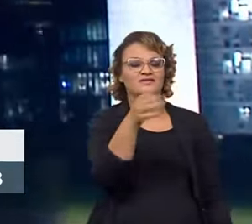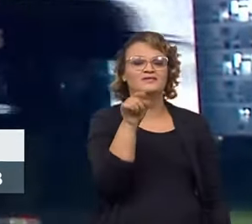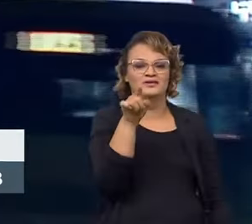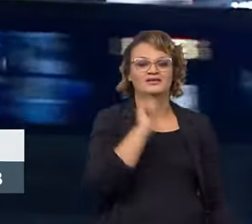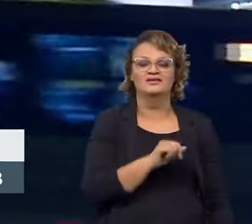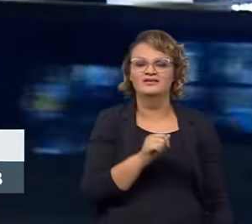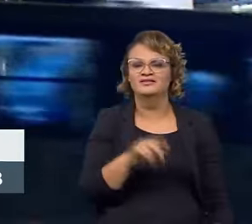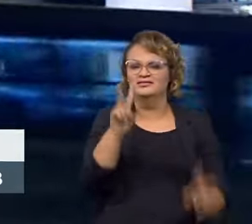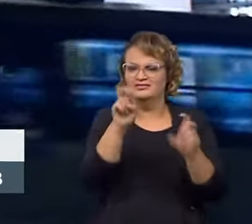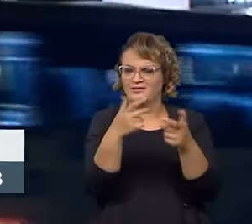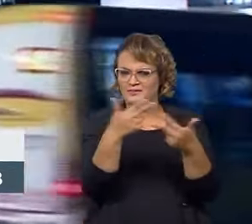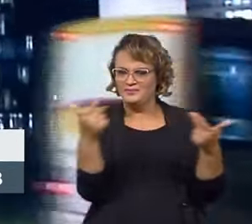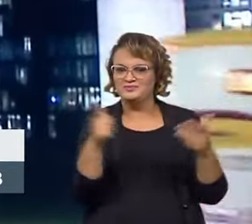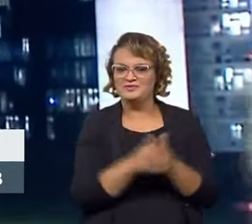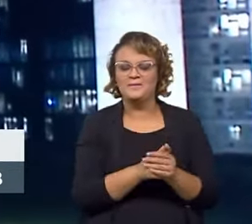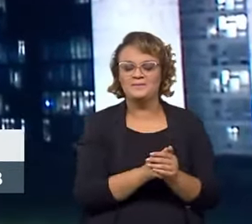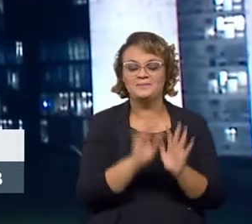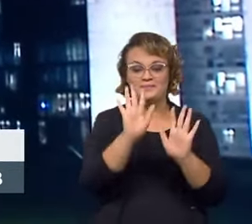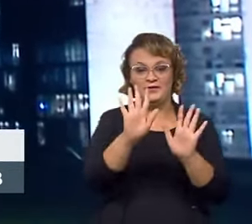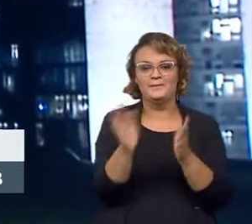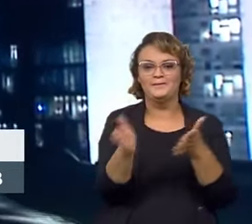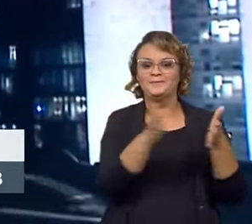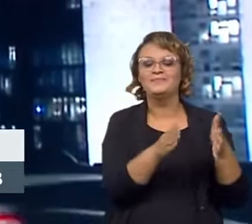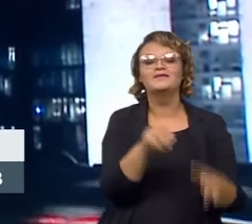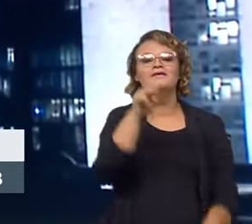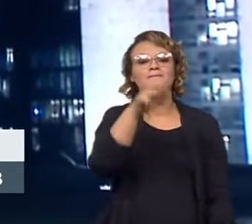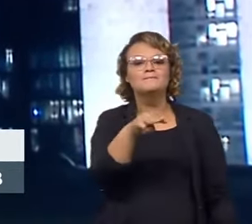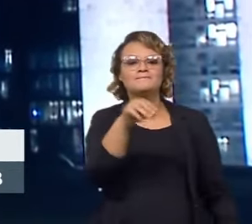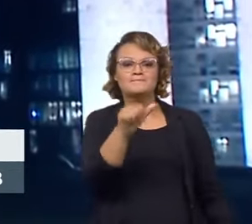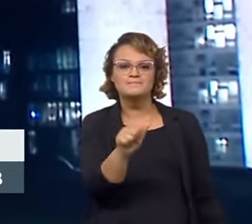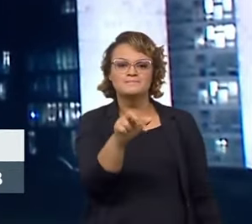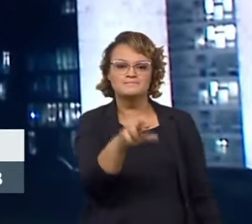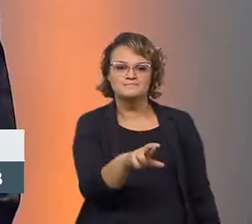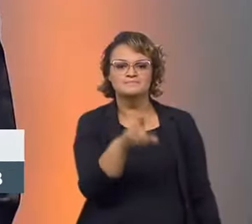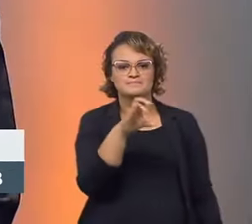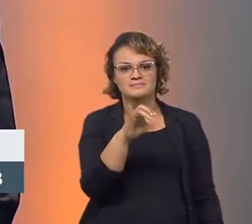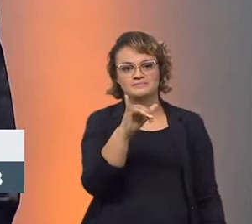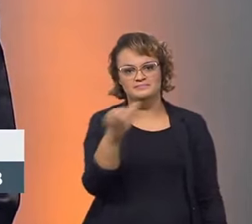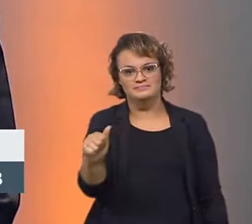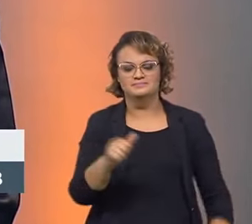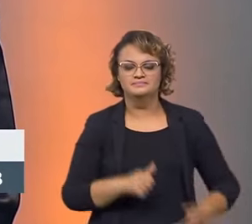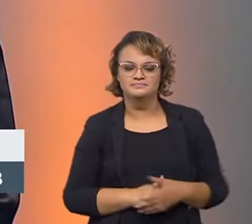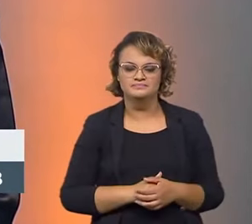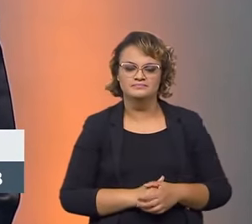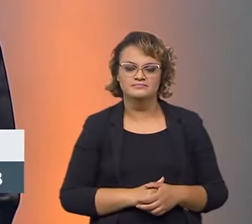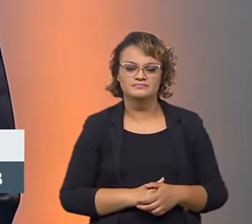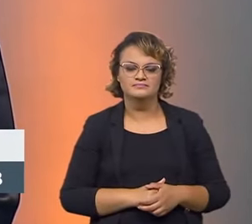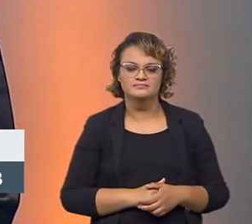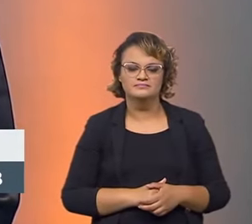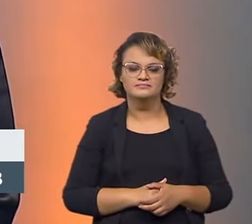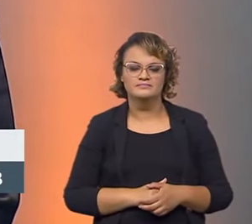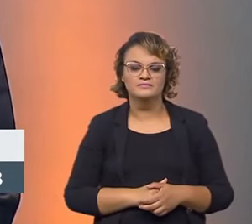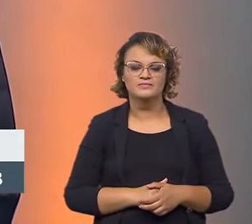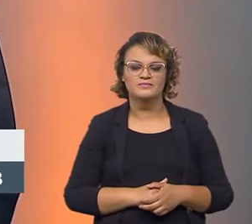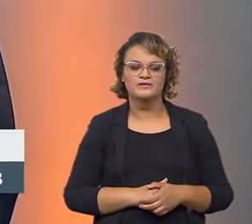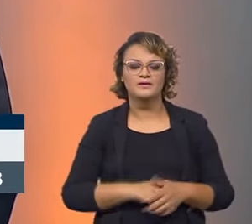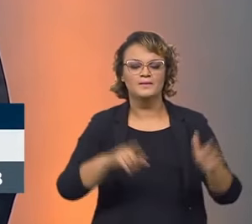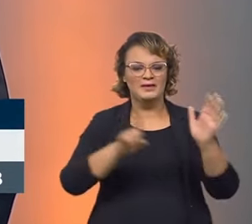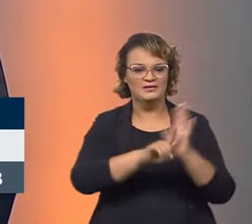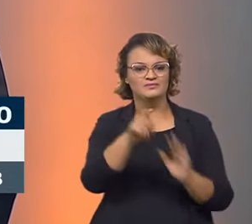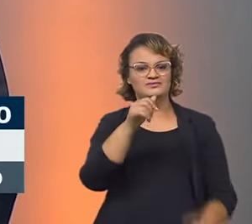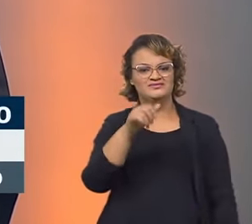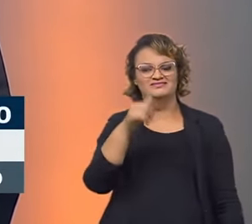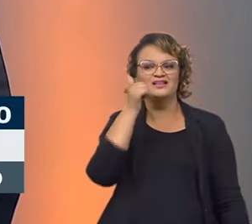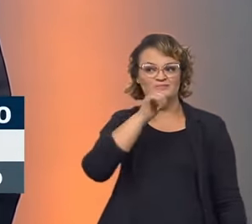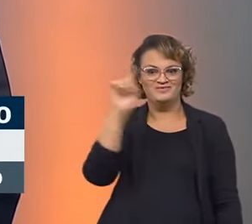convidado em diversos assuntos. Márcia, por favor, a sua segunda pergunta. Olha, presidente, voltando um pouquinho à pergunta da Marina